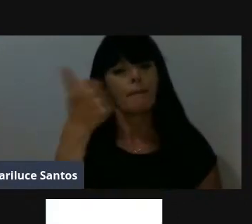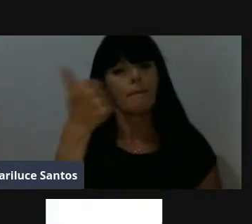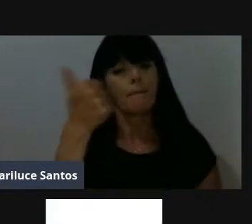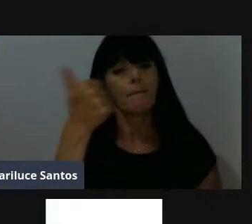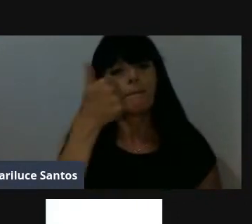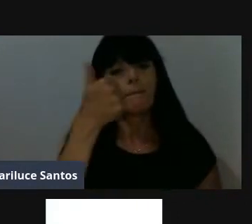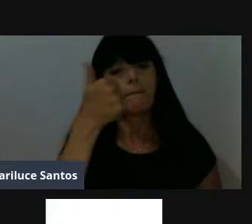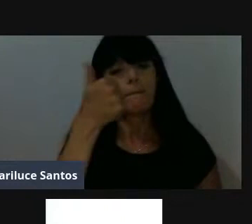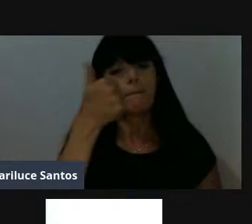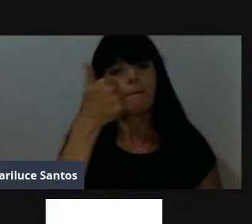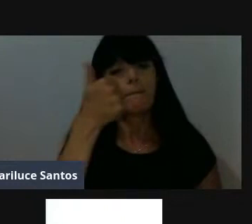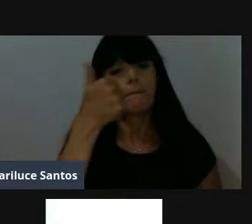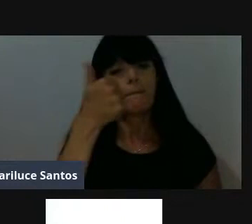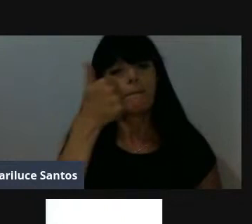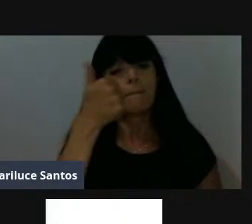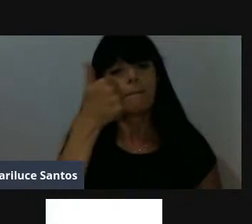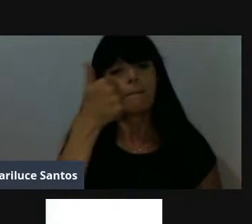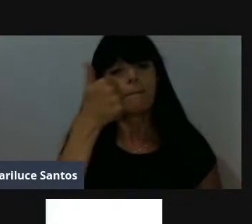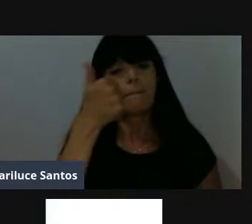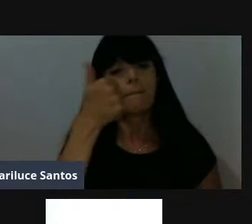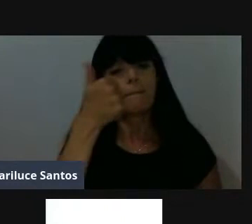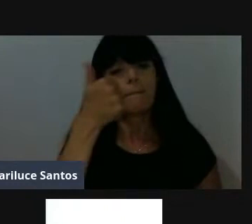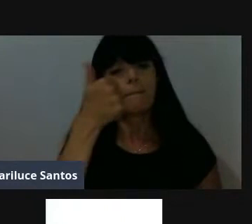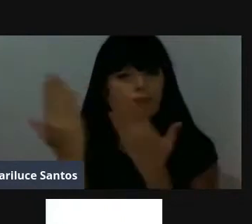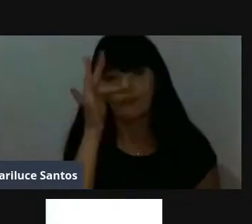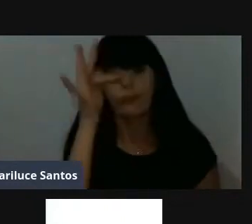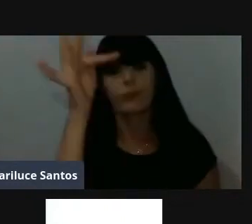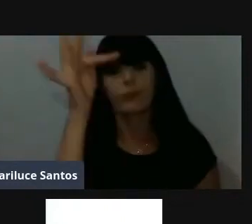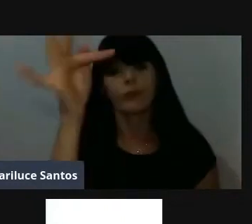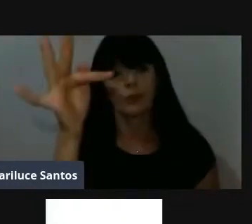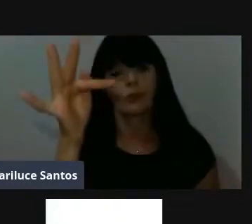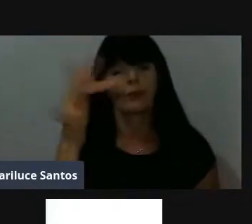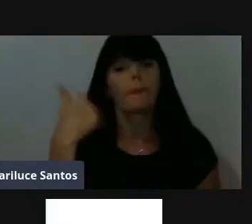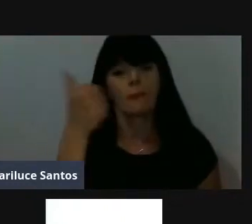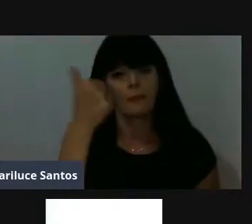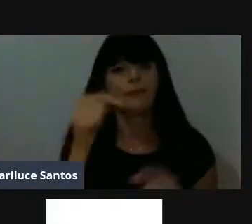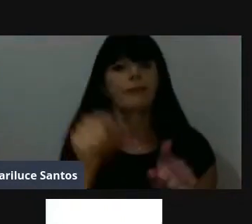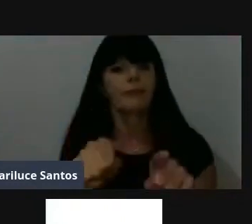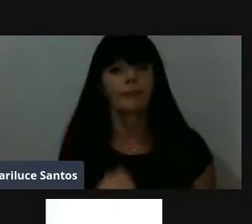que no futuro, todos vocês serão recompensados por isso.